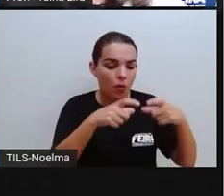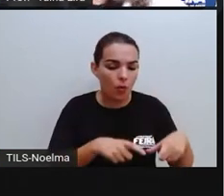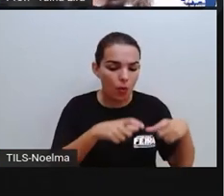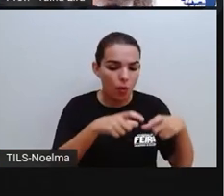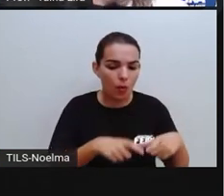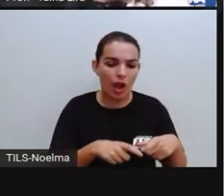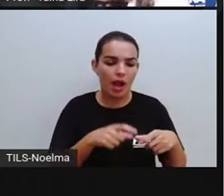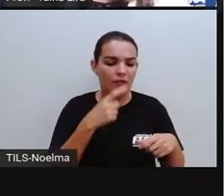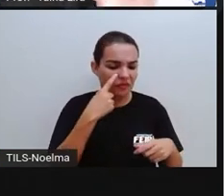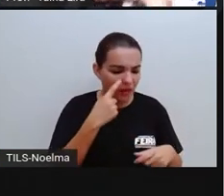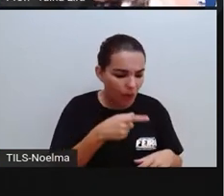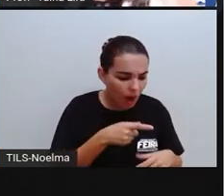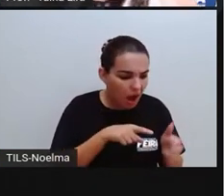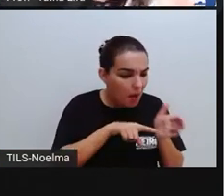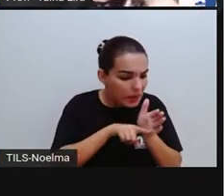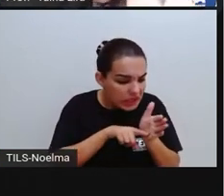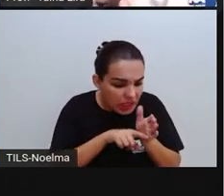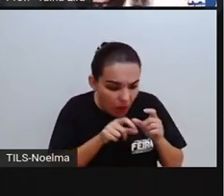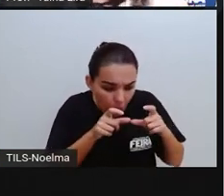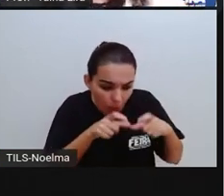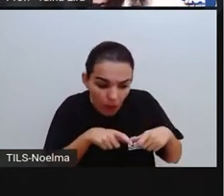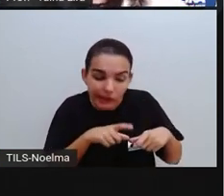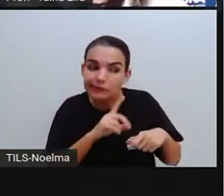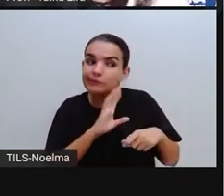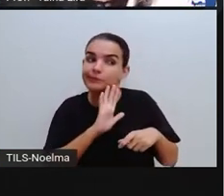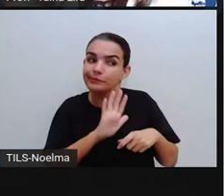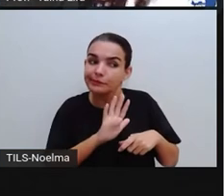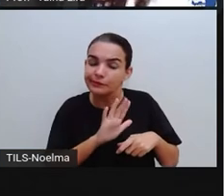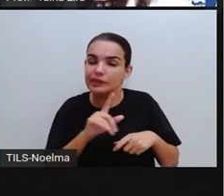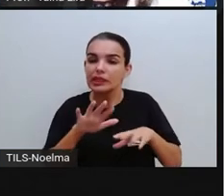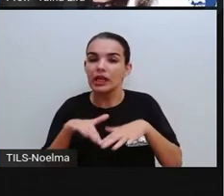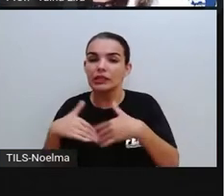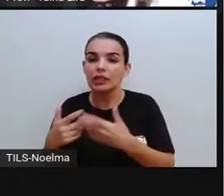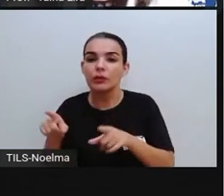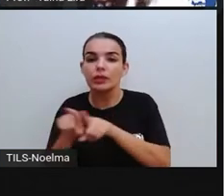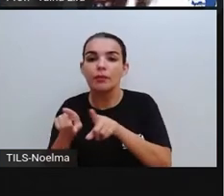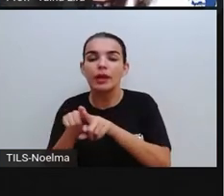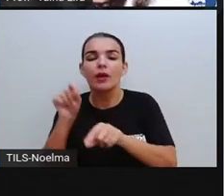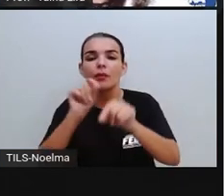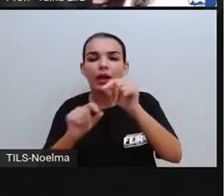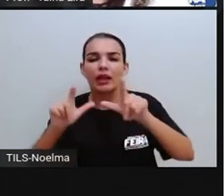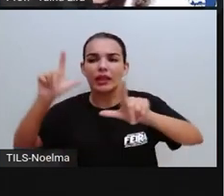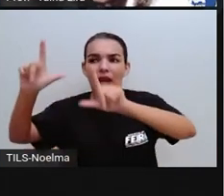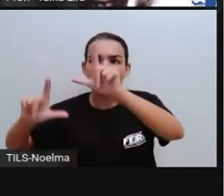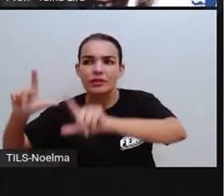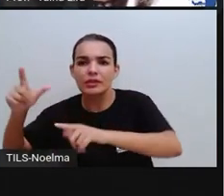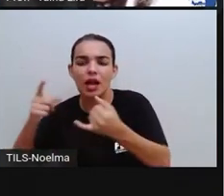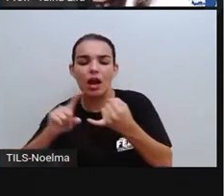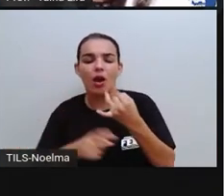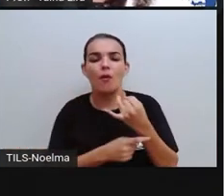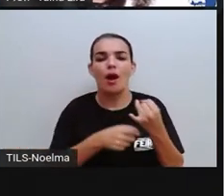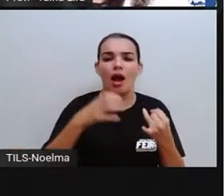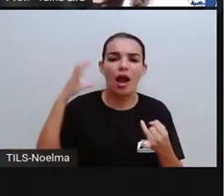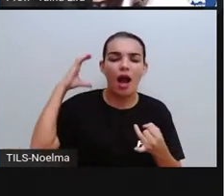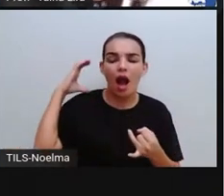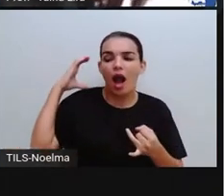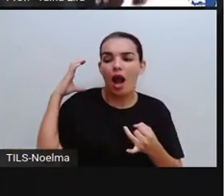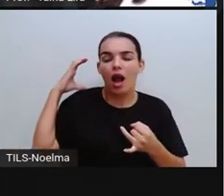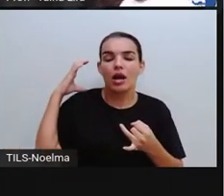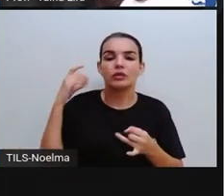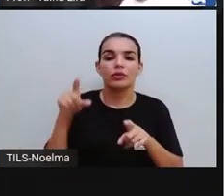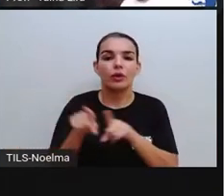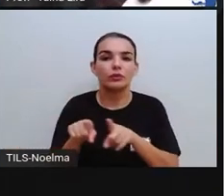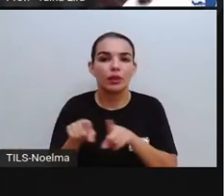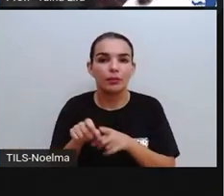confiável, tanto que os jornalistas, né, os programas aí de televisão, de rádio, o